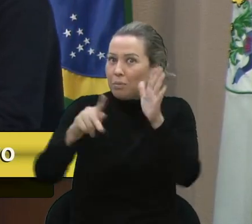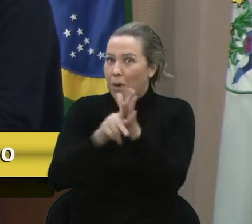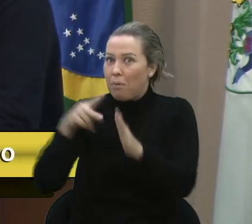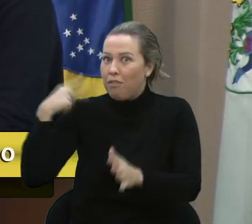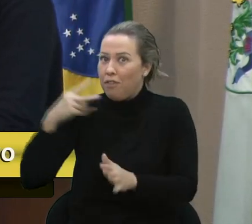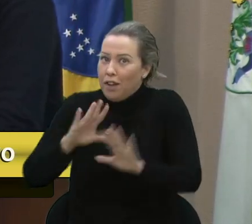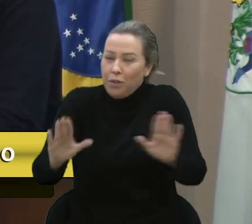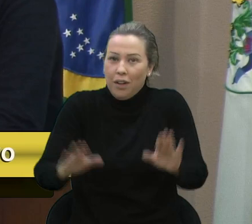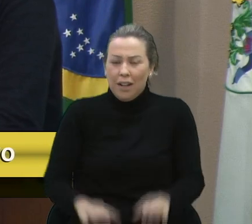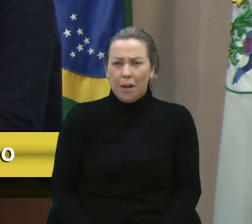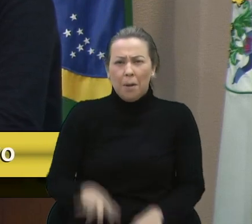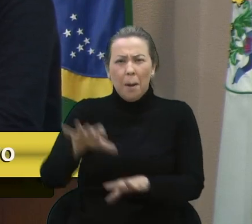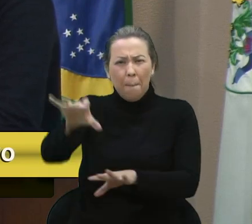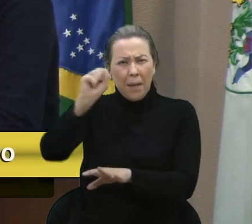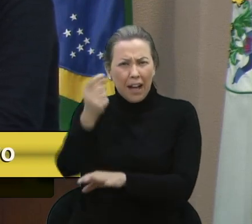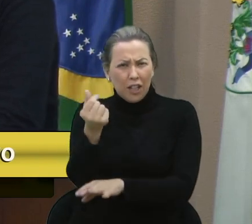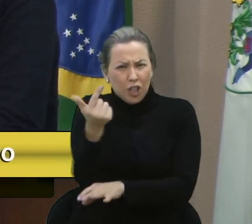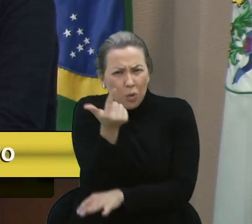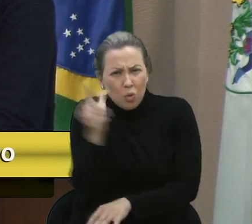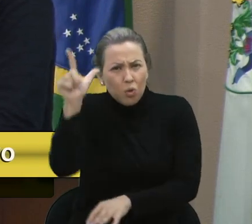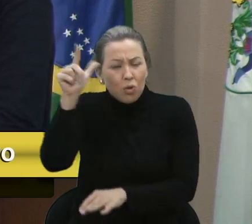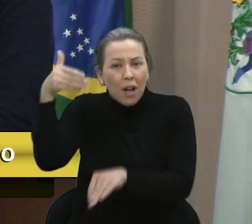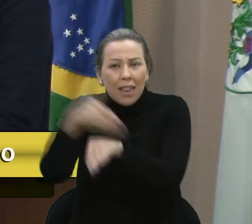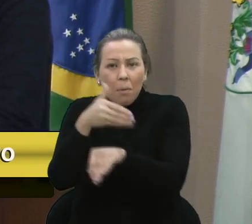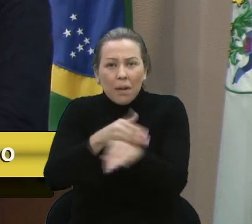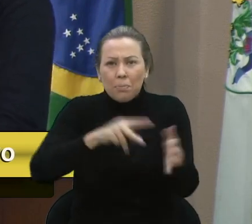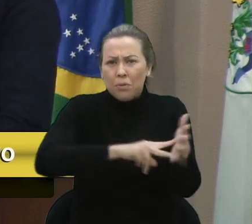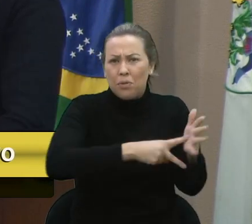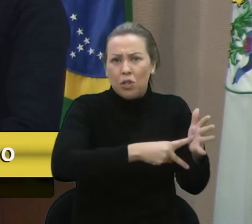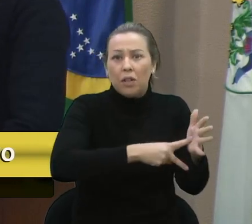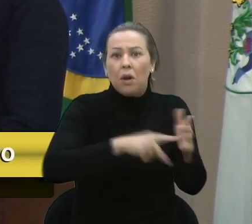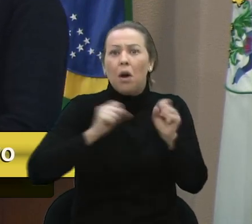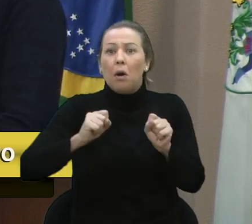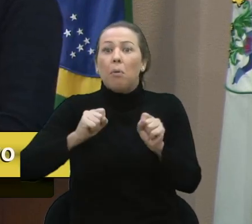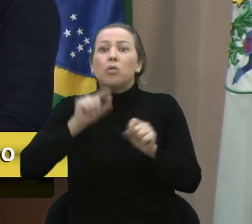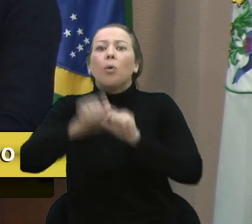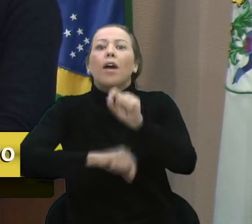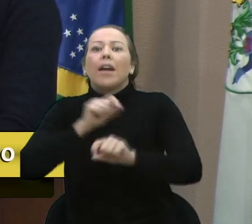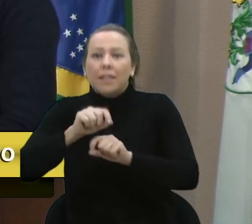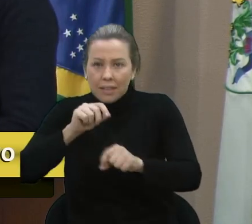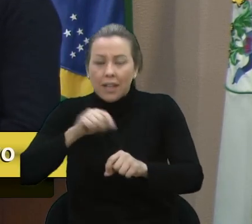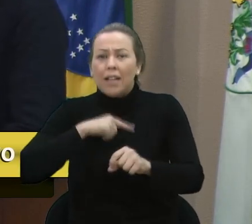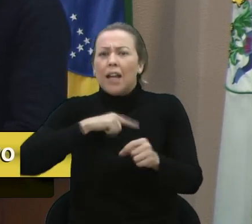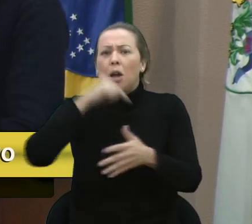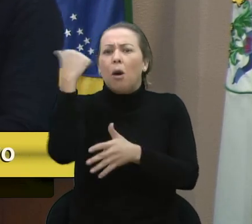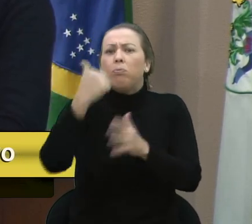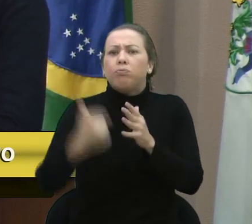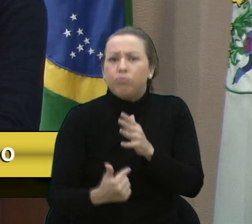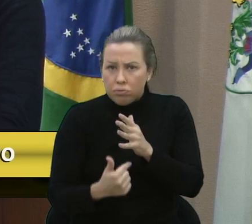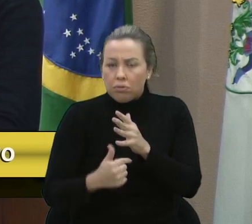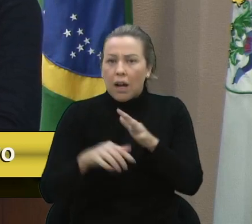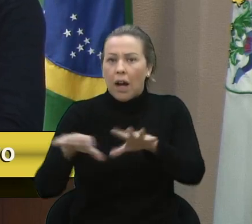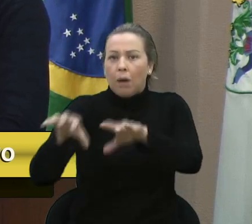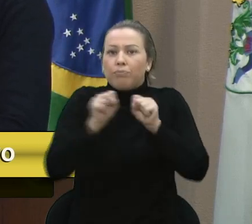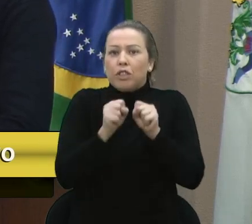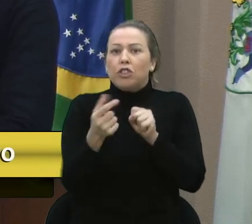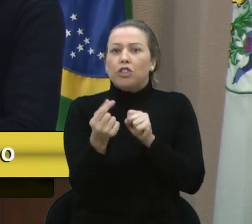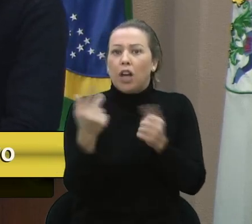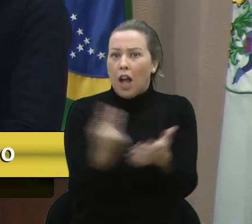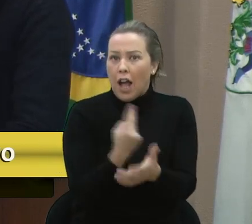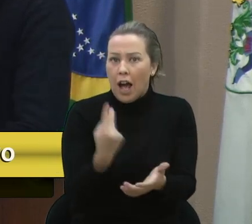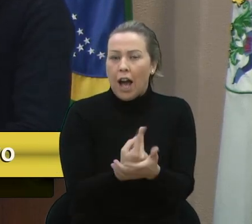Pegar dinheiro dos outros que não participam desse sindicato pode ser denominada como várias coisas. Apropriação indébita,